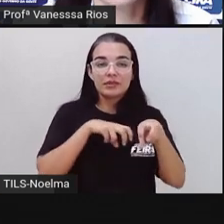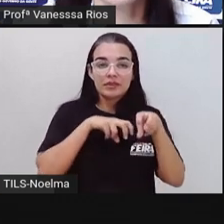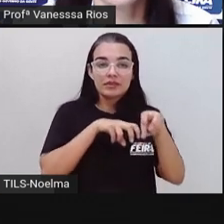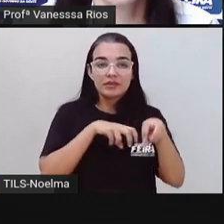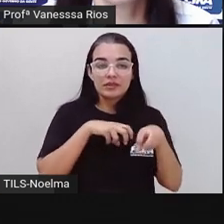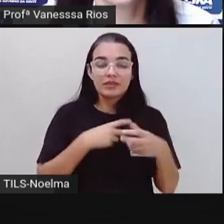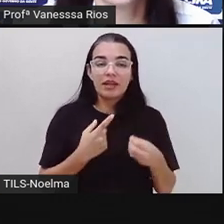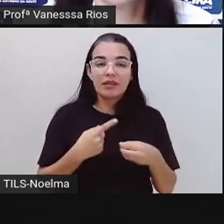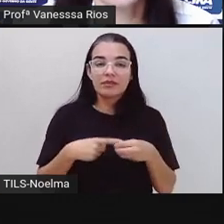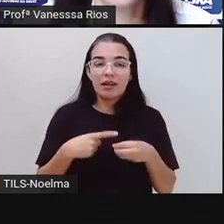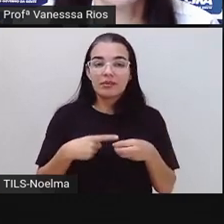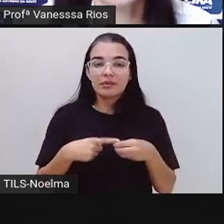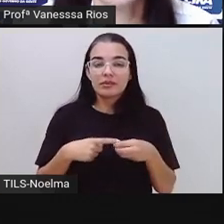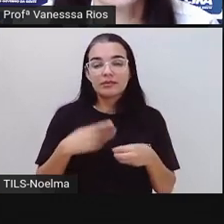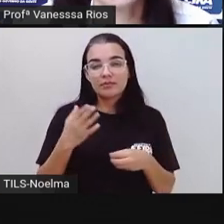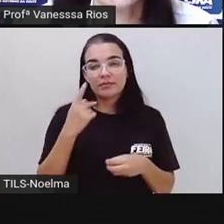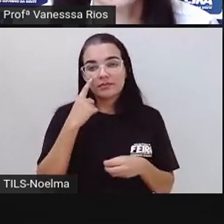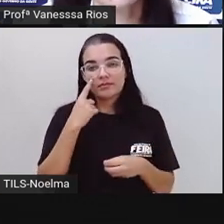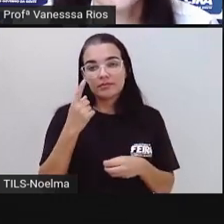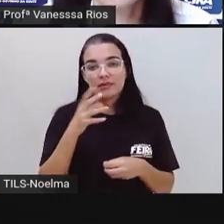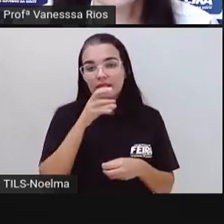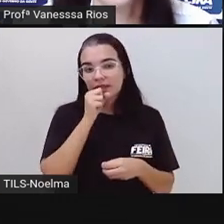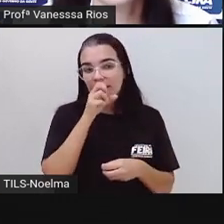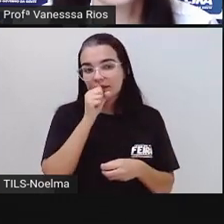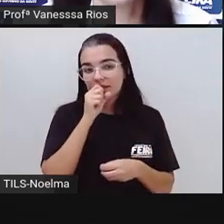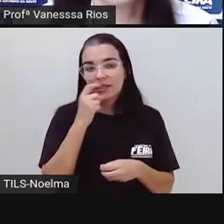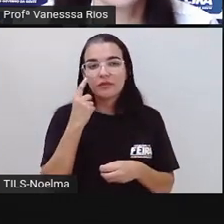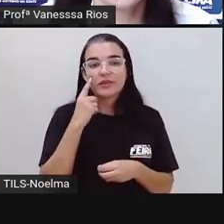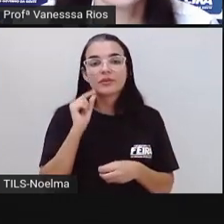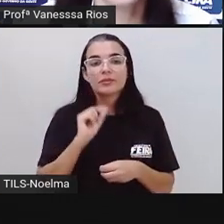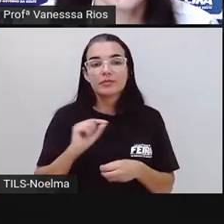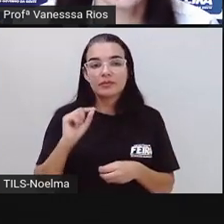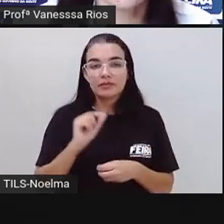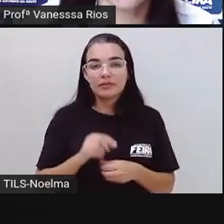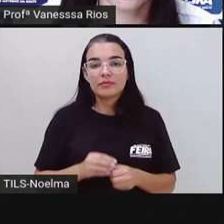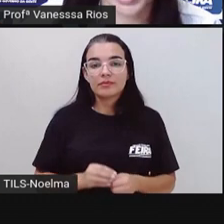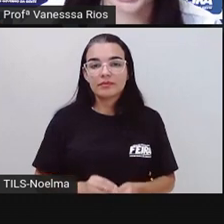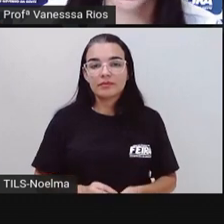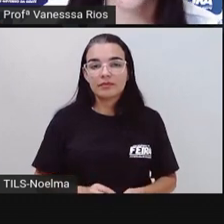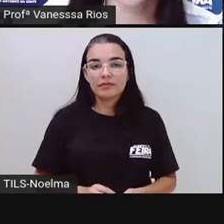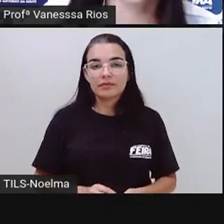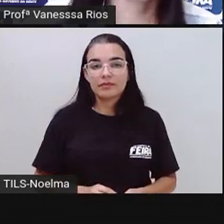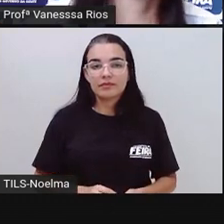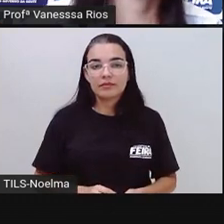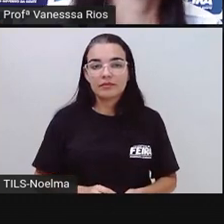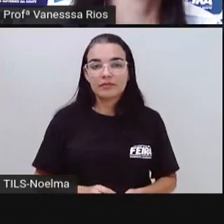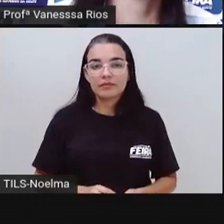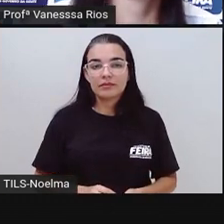distrito, onde a gente percebe aqui em laranja onde o distrito está situado.